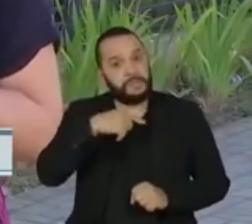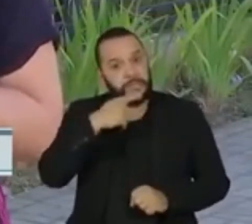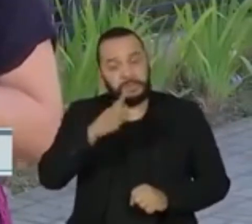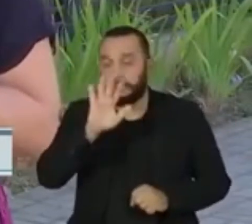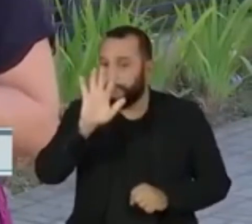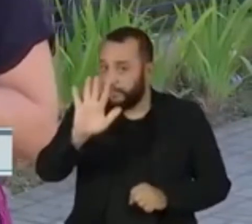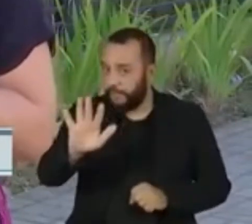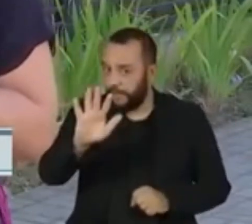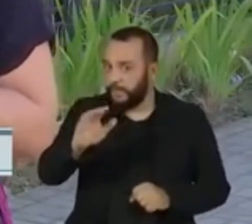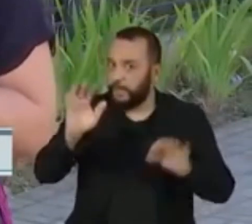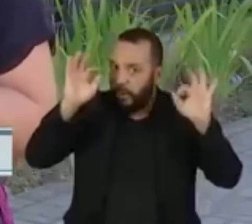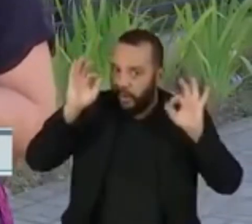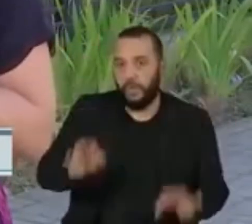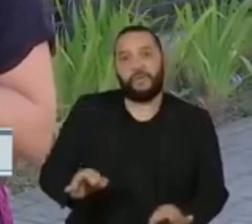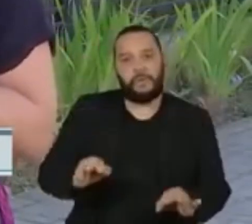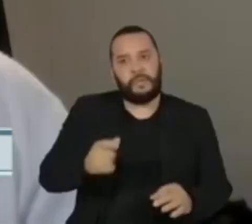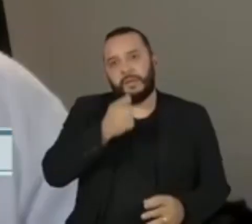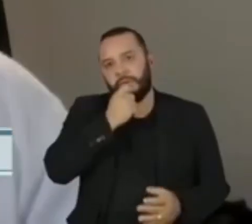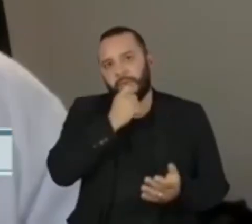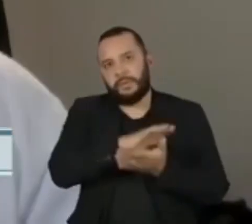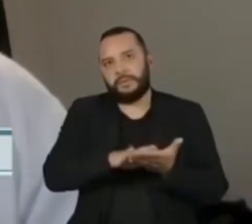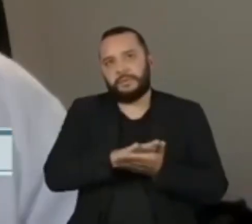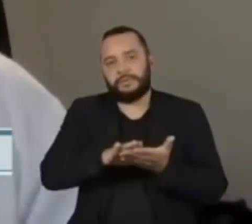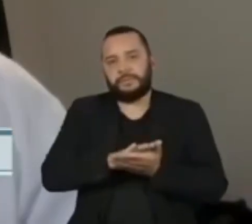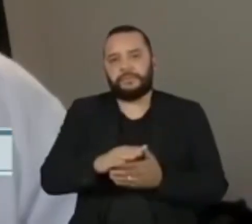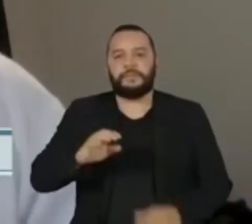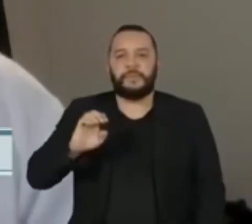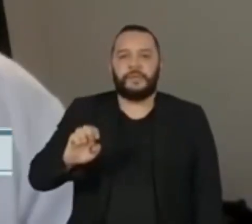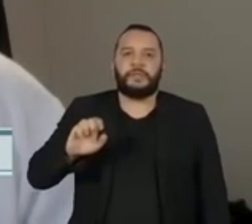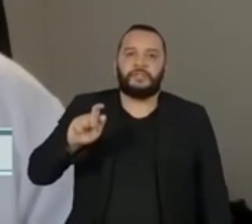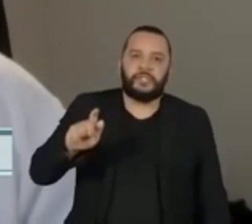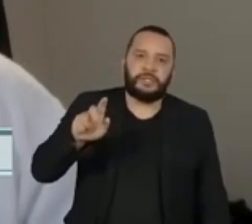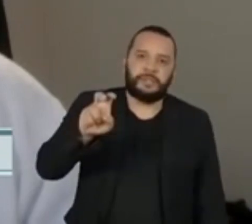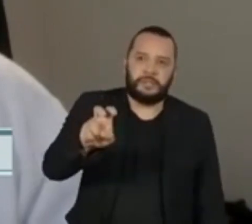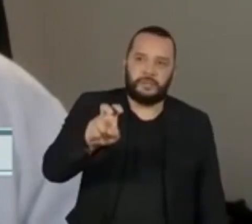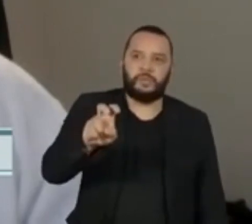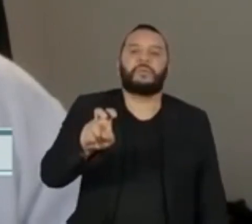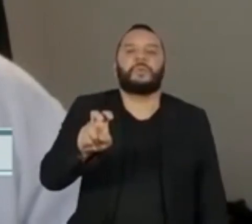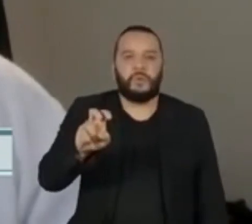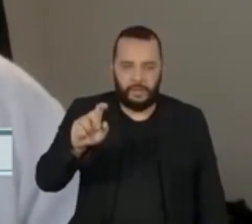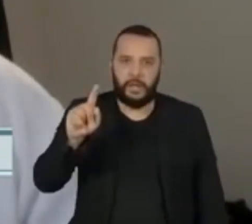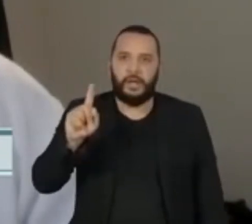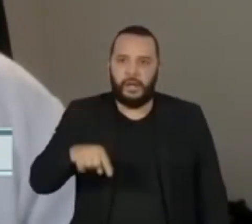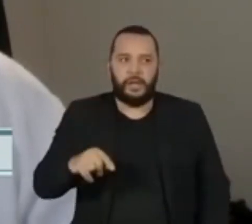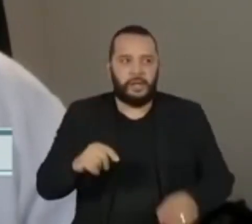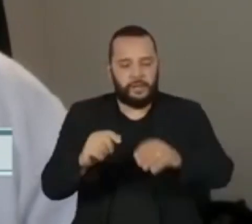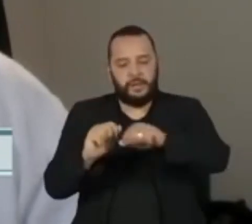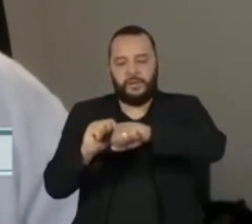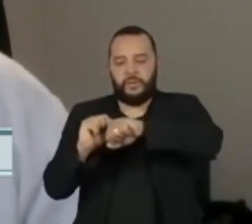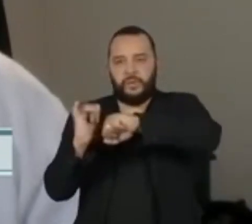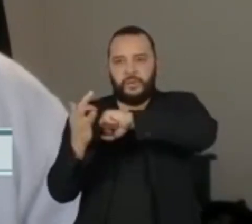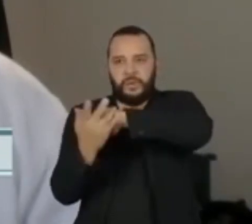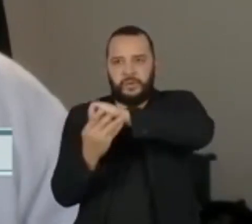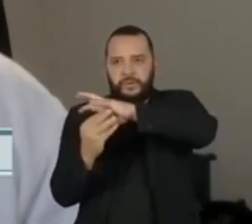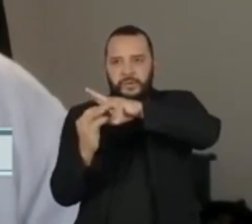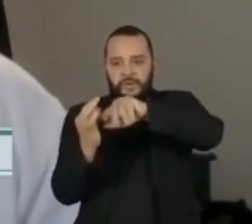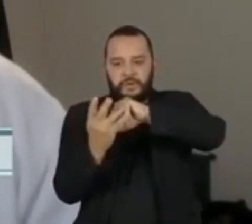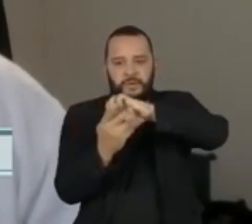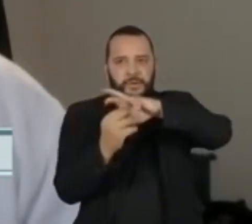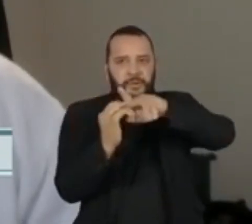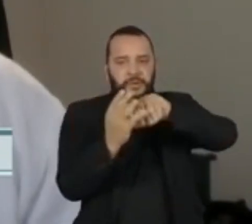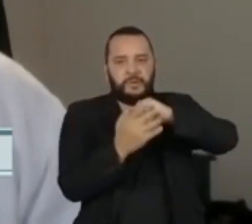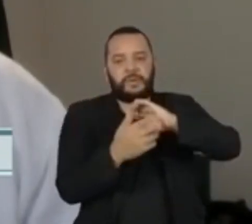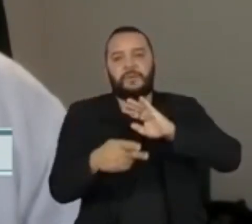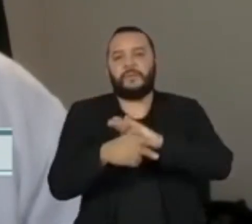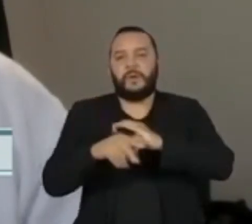não foram confirmadas na vida real. A EG5 é uma derivada da variante